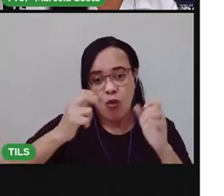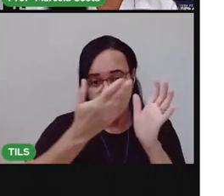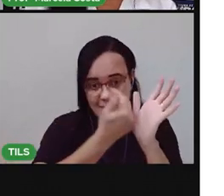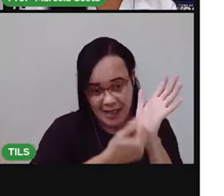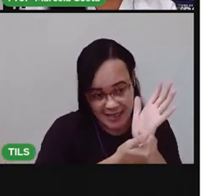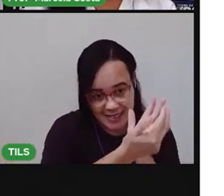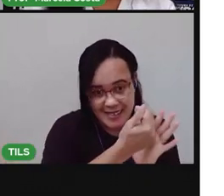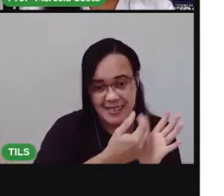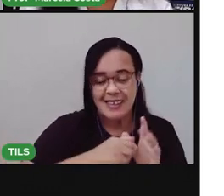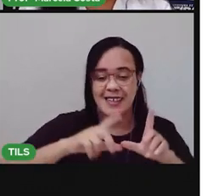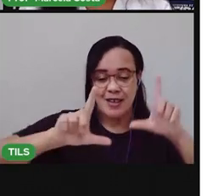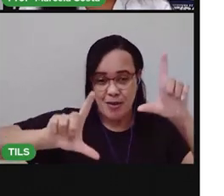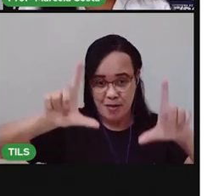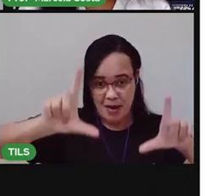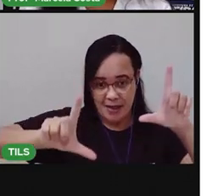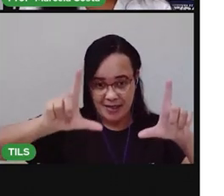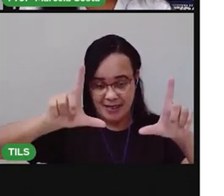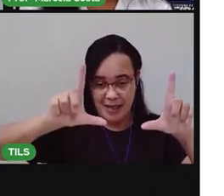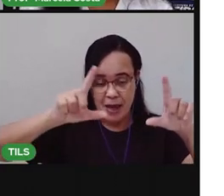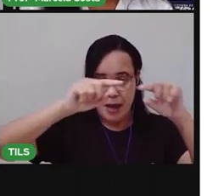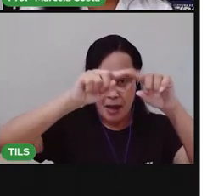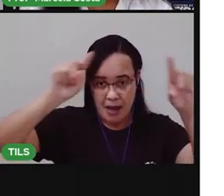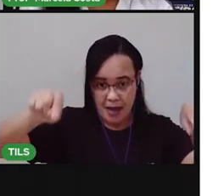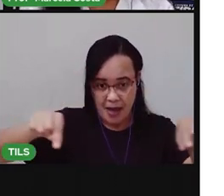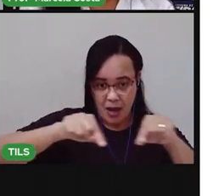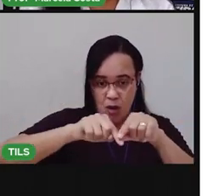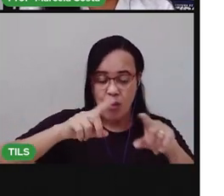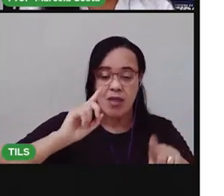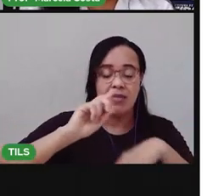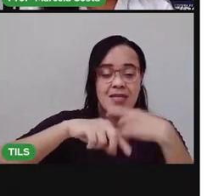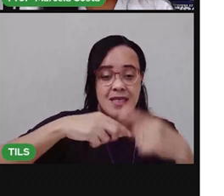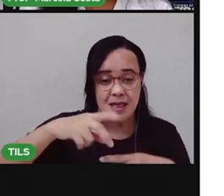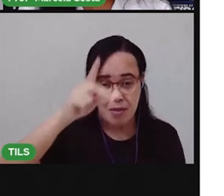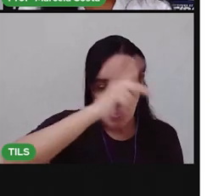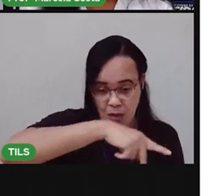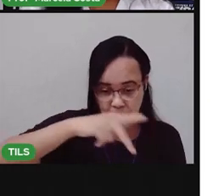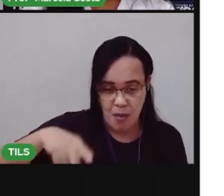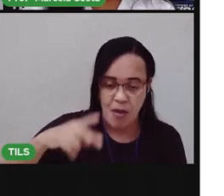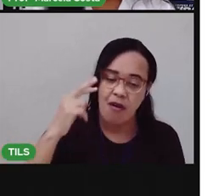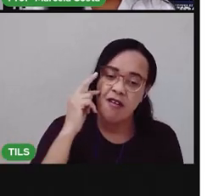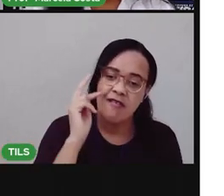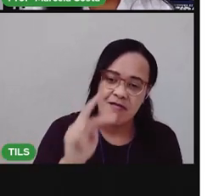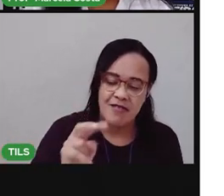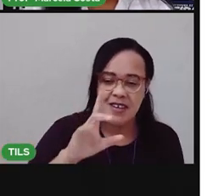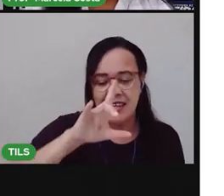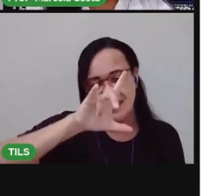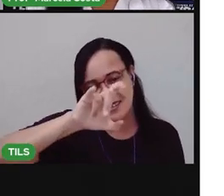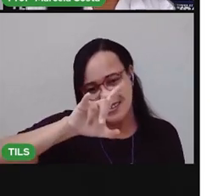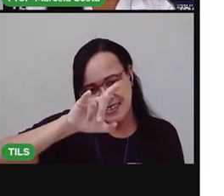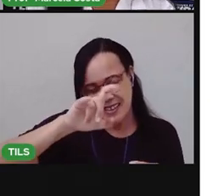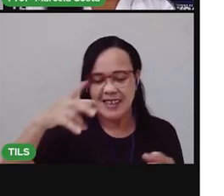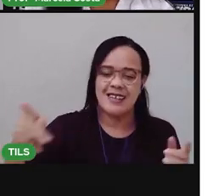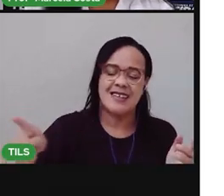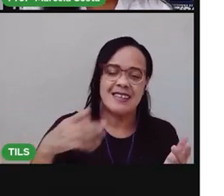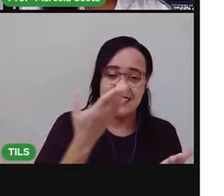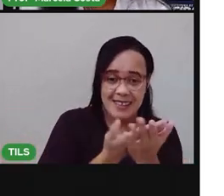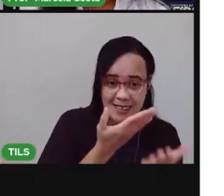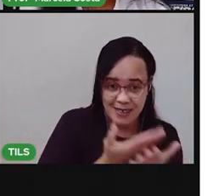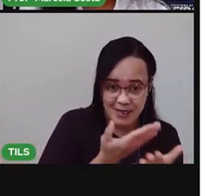que eu quero ver esses vídeos depois. Vou lá no Instagram da Seduca e ver se você